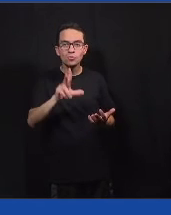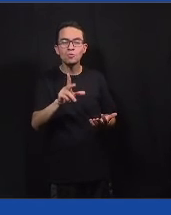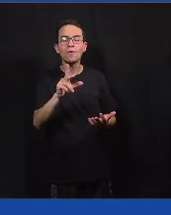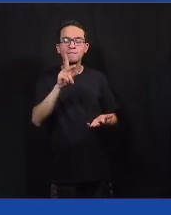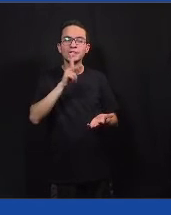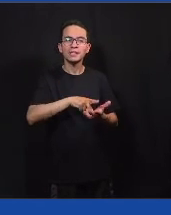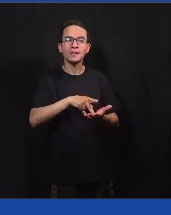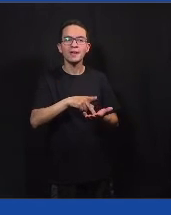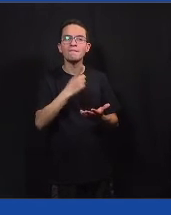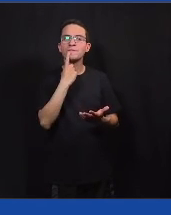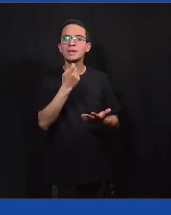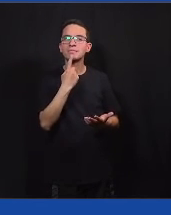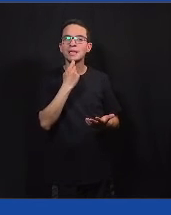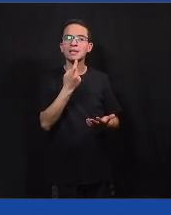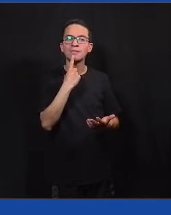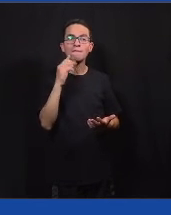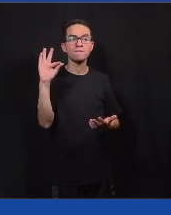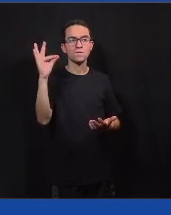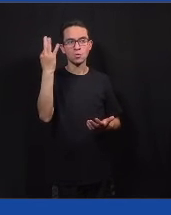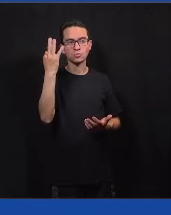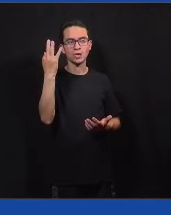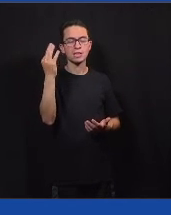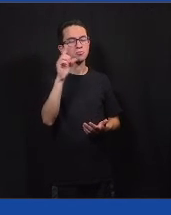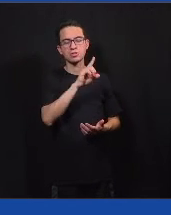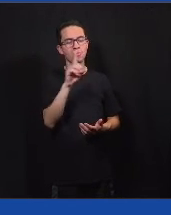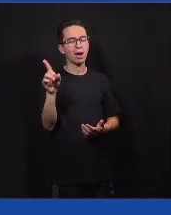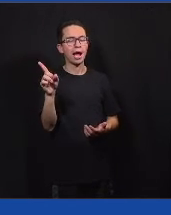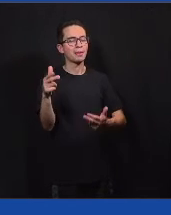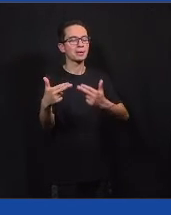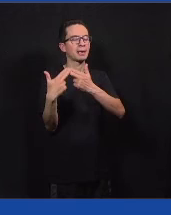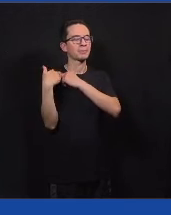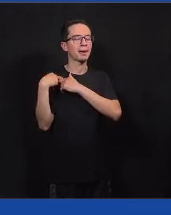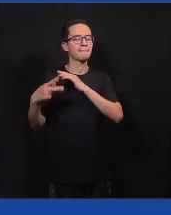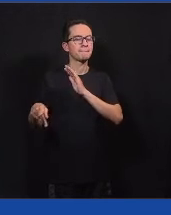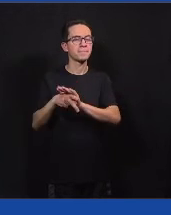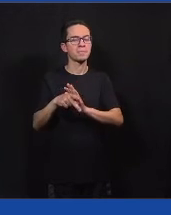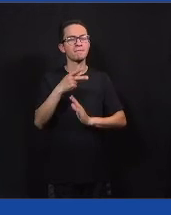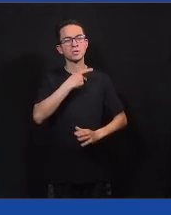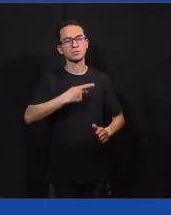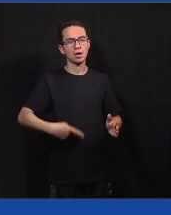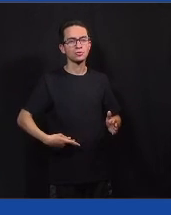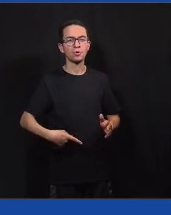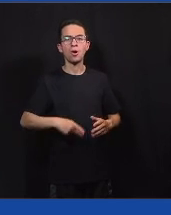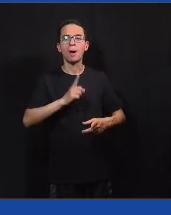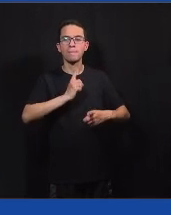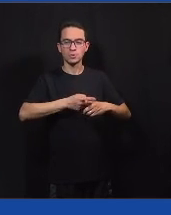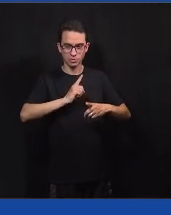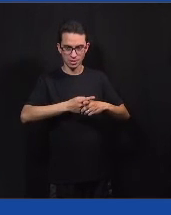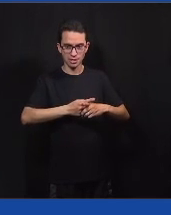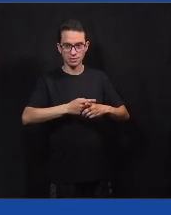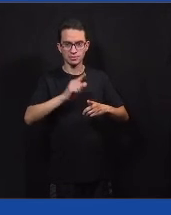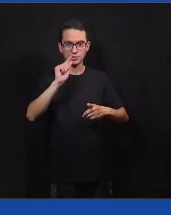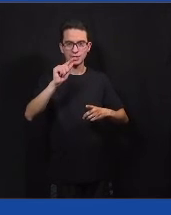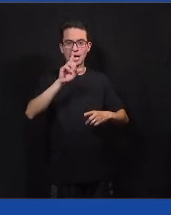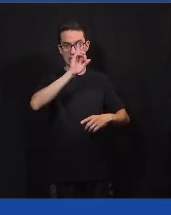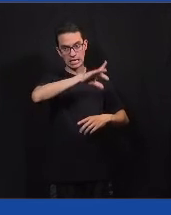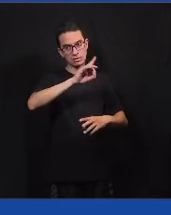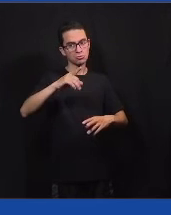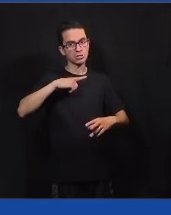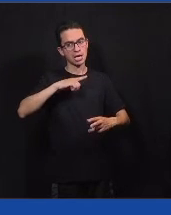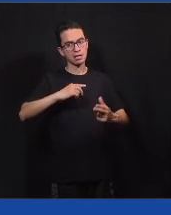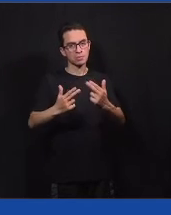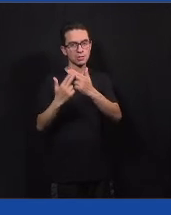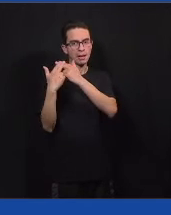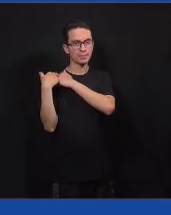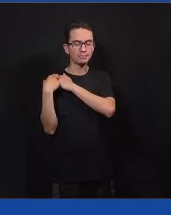essa não é uma função do presidente da república, porque os poderes têm uma autonomia, né, pra fazer a sua gestão